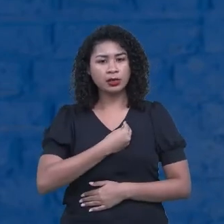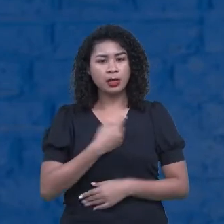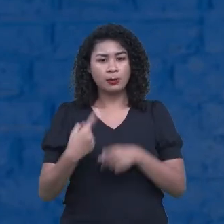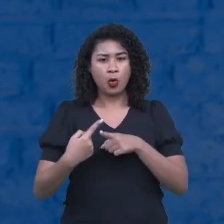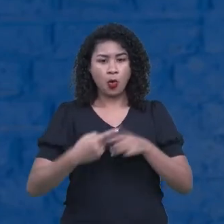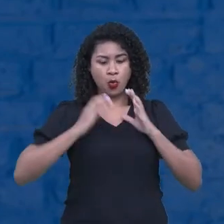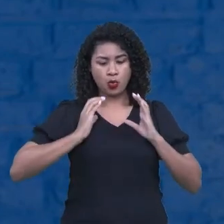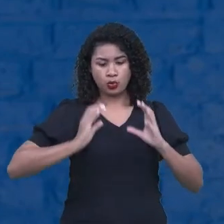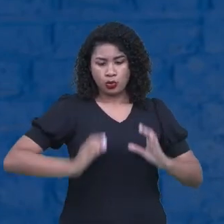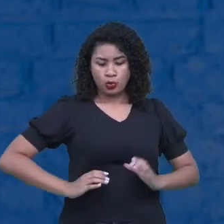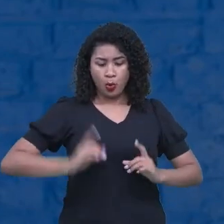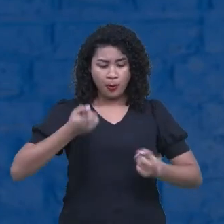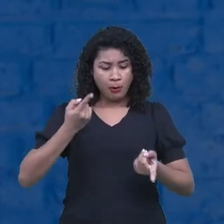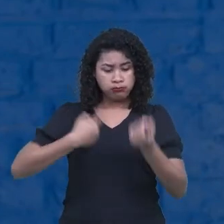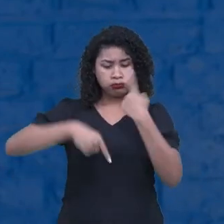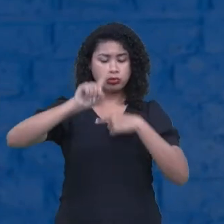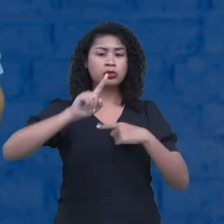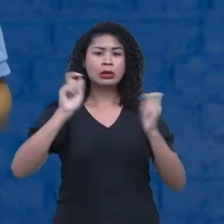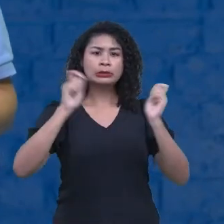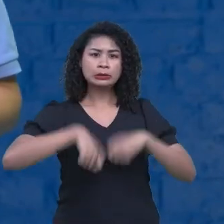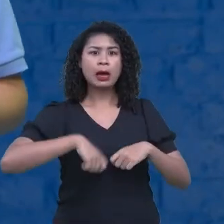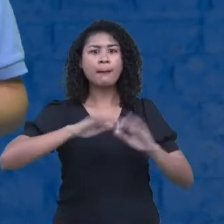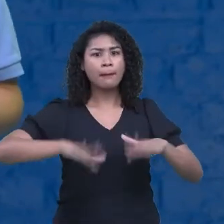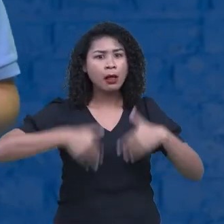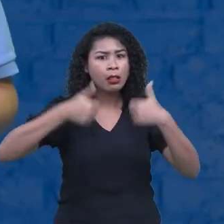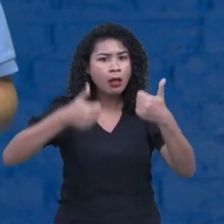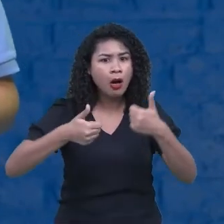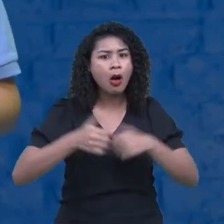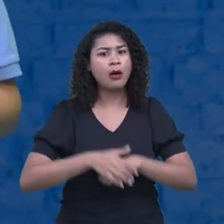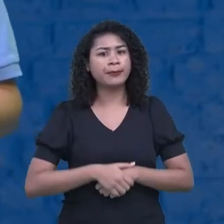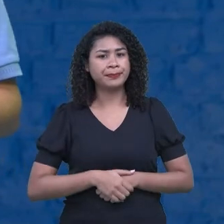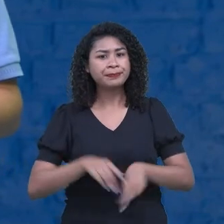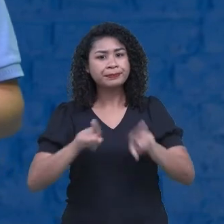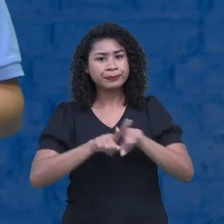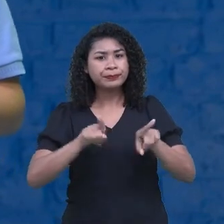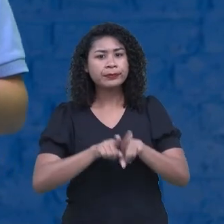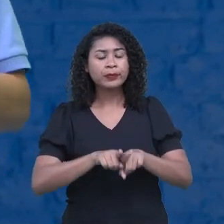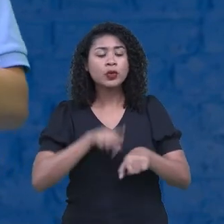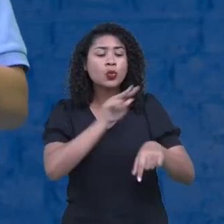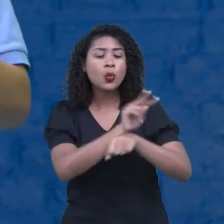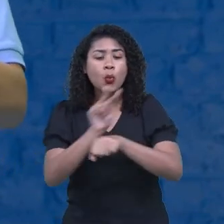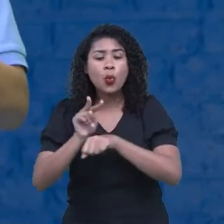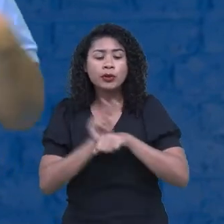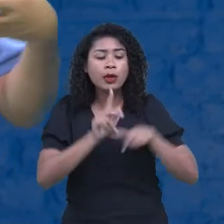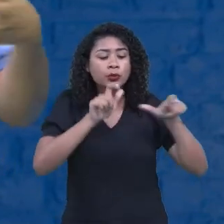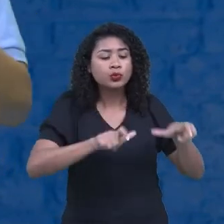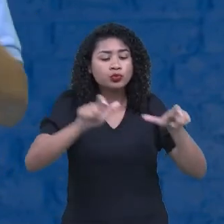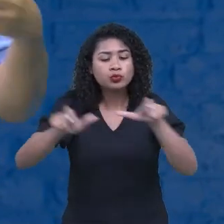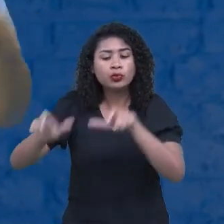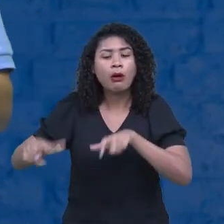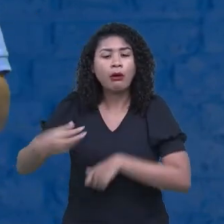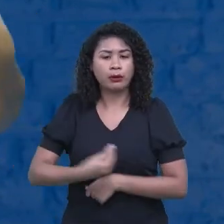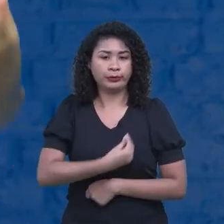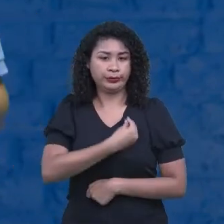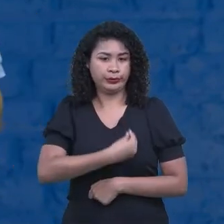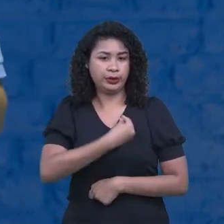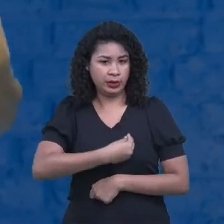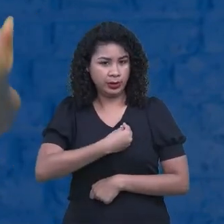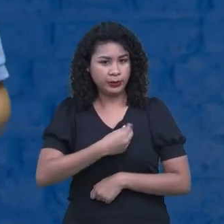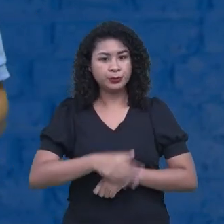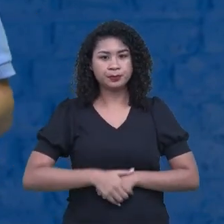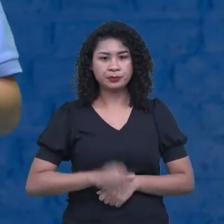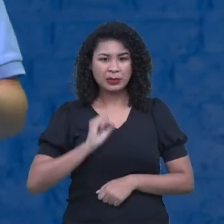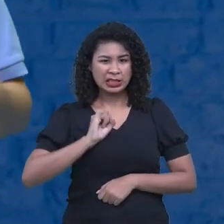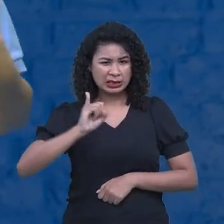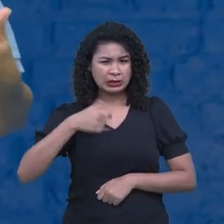pessoa. muda a nossa postura em cuidar do meio ambiente. Porque enquanto eu também estou transmitindo